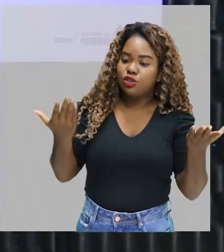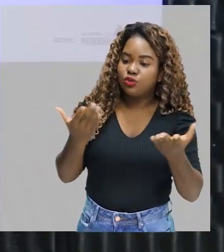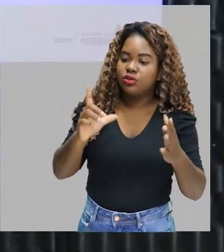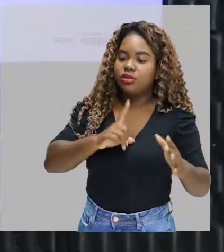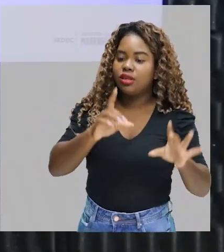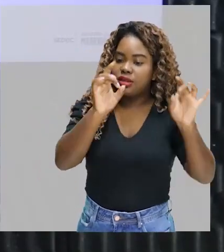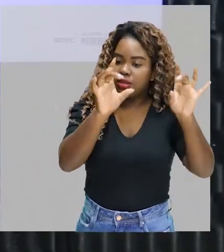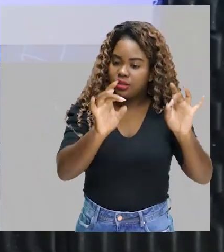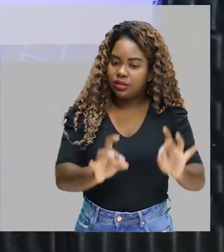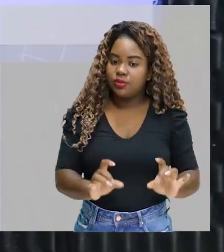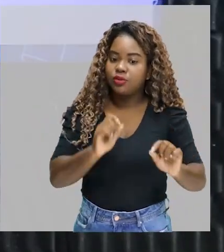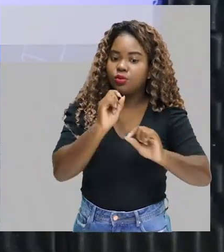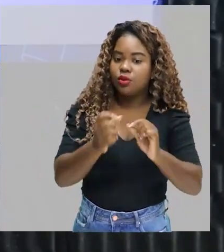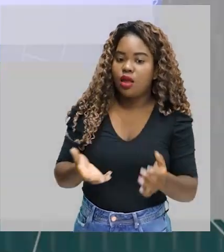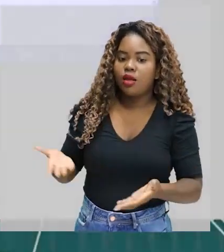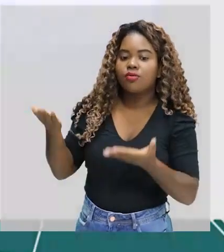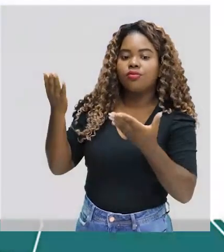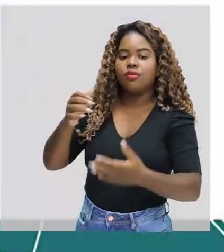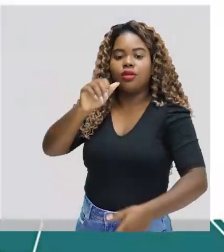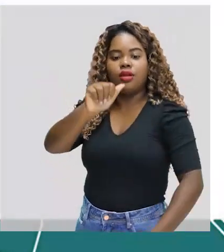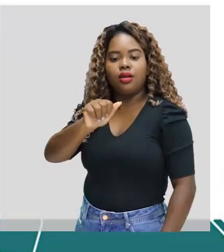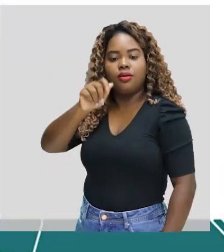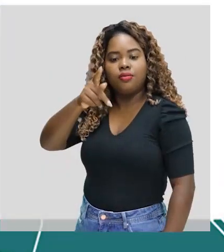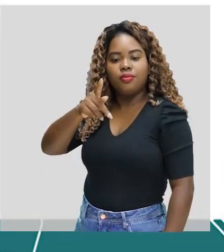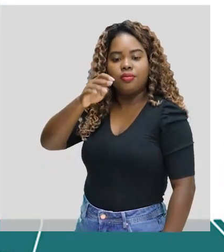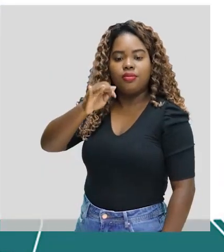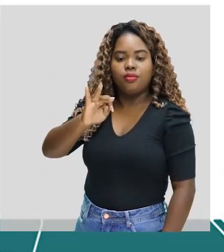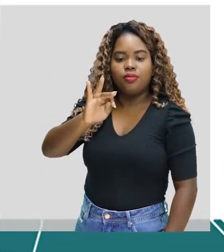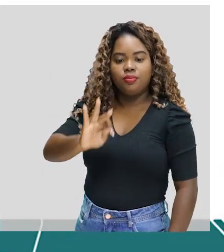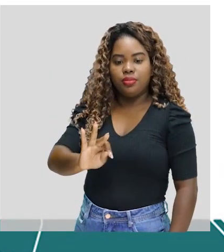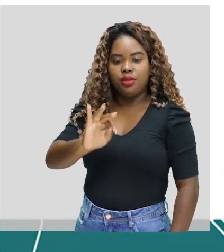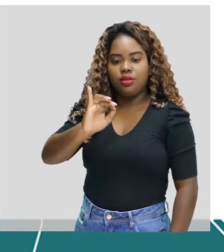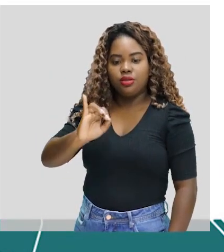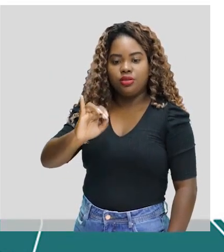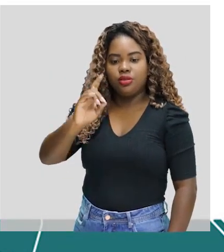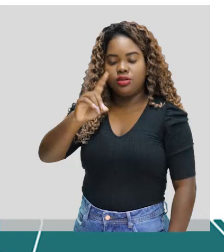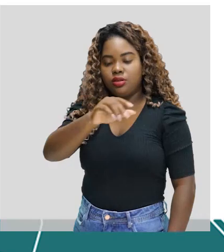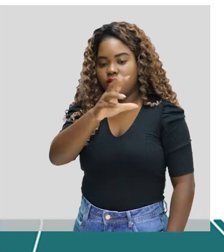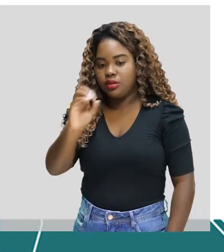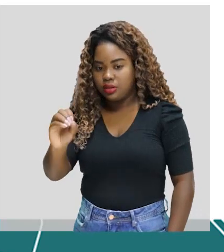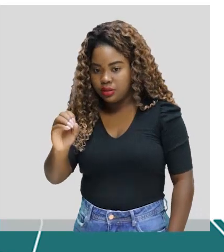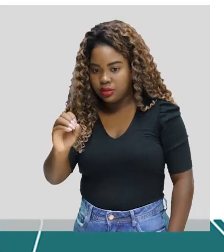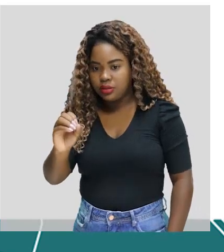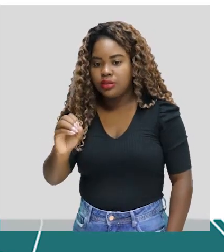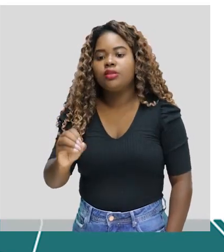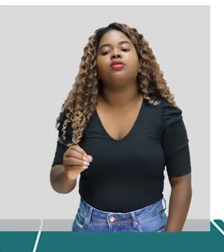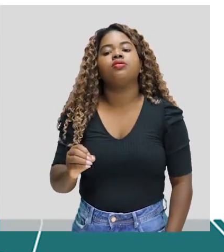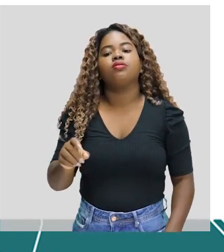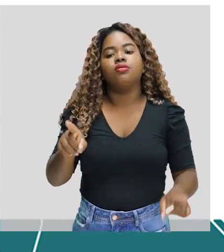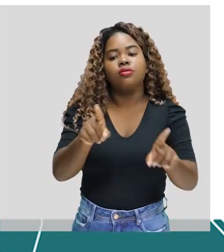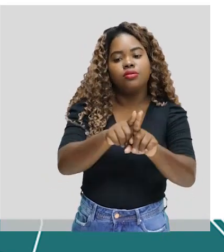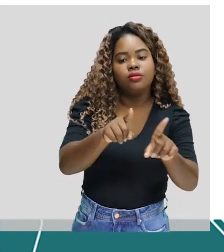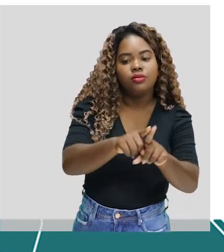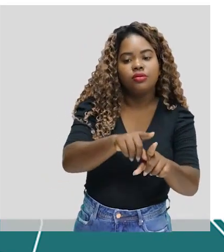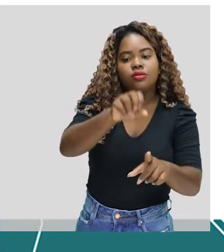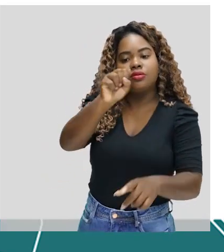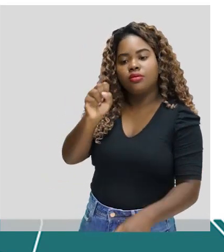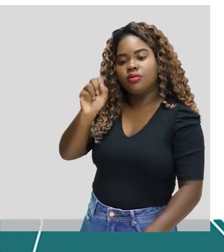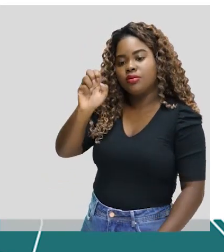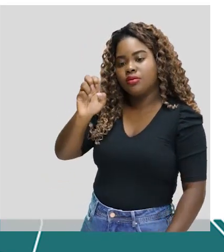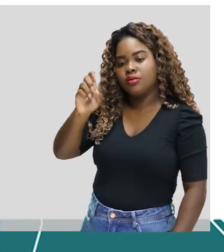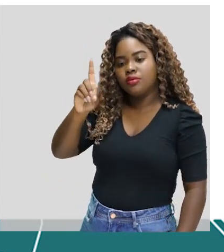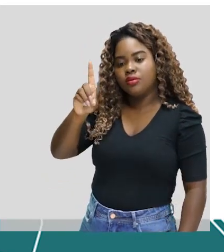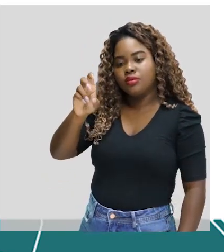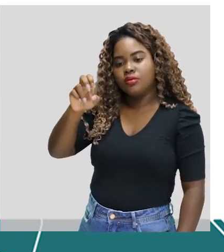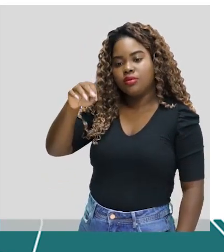para nós falarmos sobre aptidão física versus sedentarismo. A nossa aula está